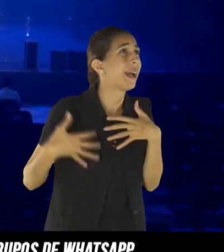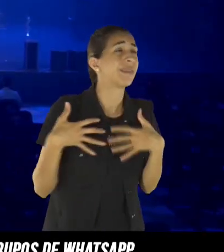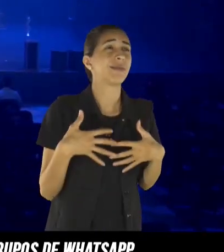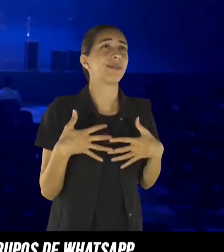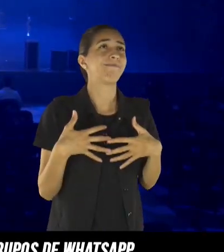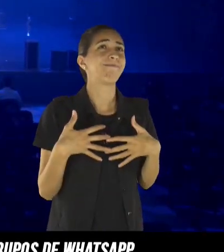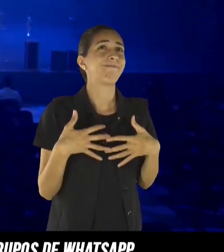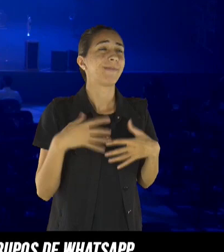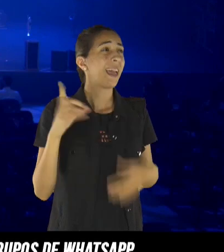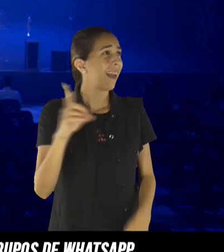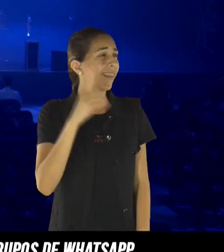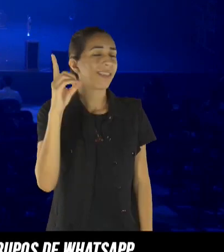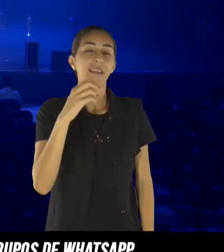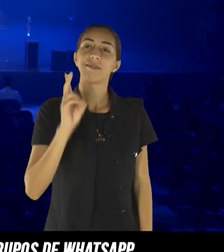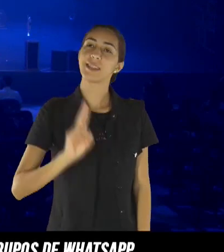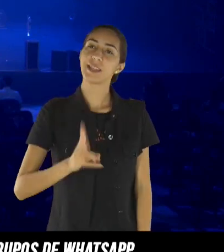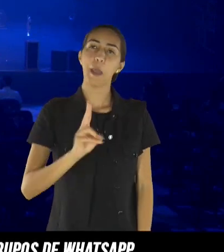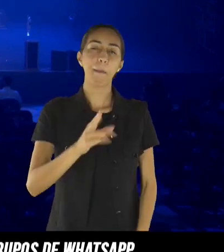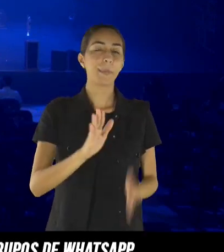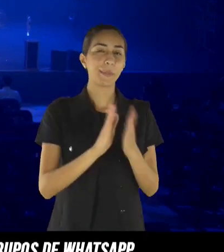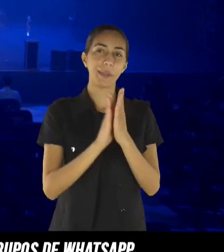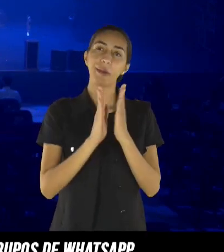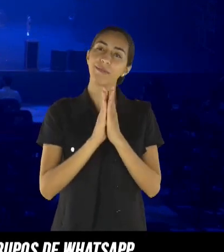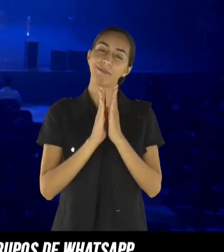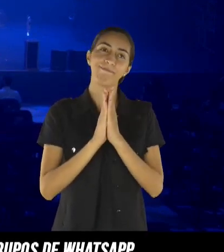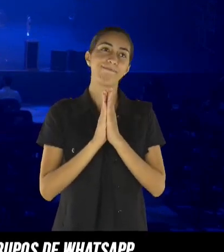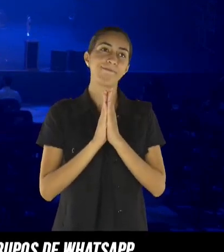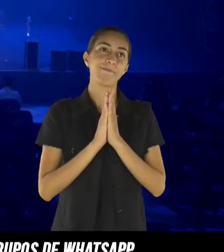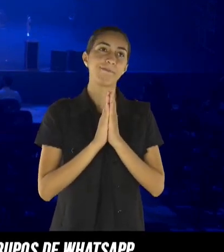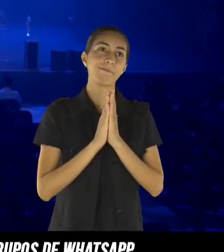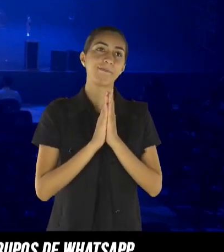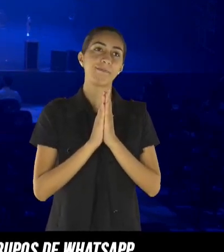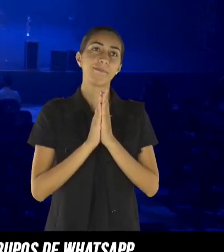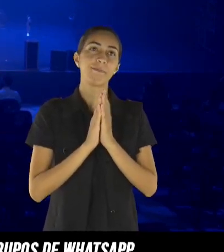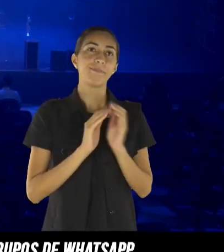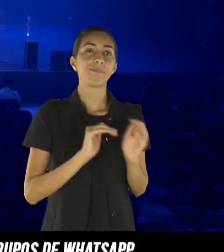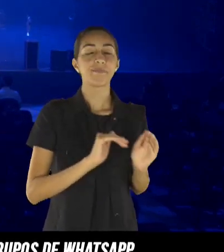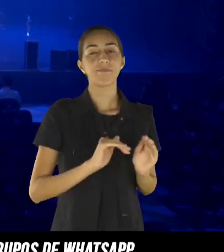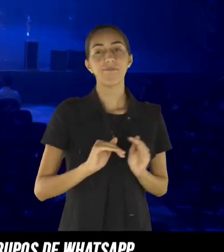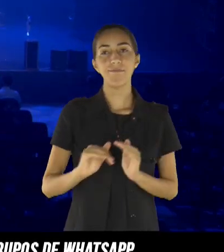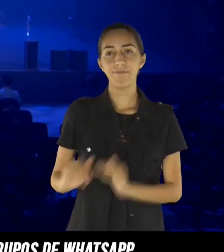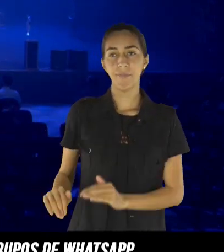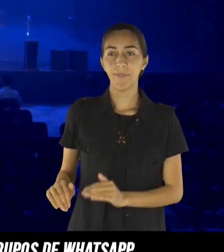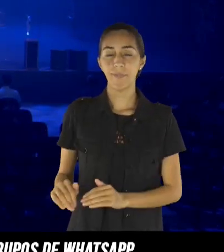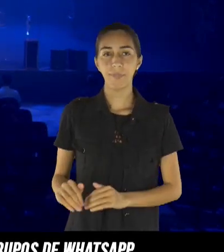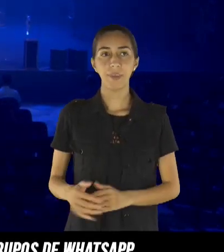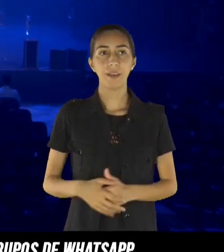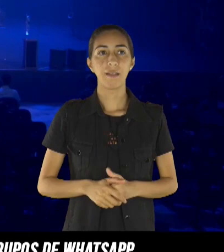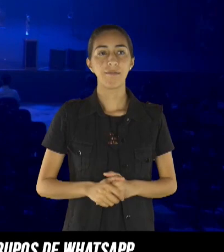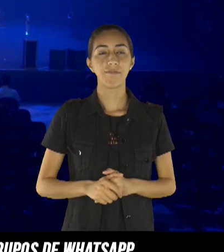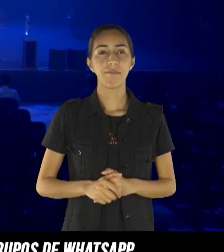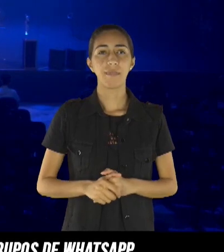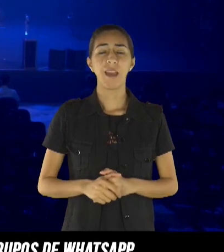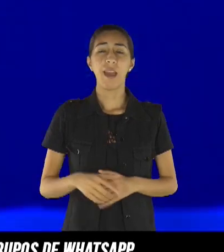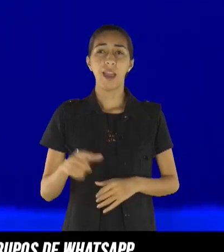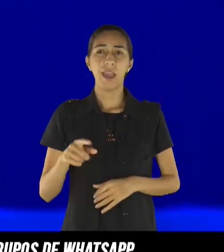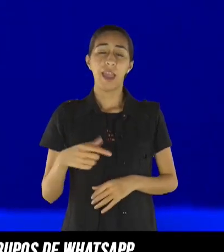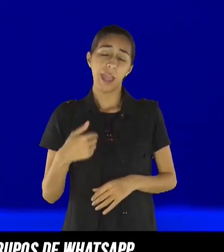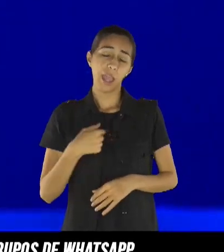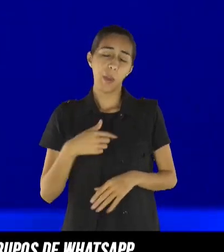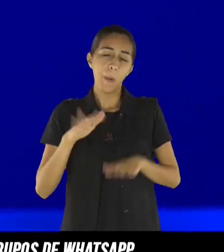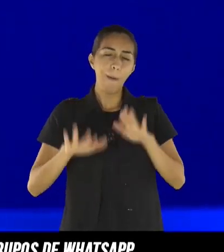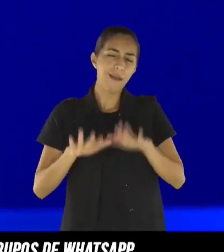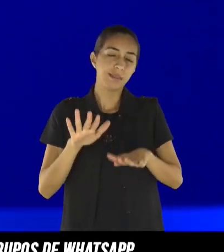notícias, eu fiquei sem ânimo, eu fiquei desanimado. Isso é comum para qualquer um,